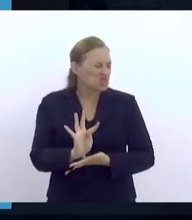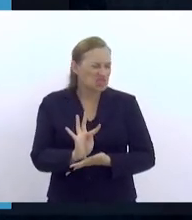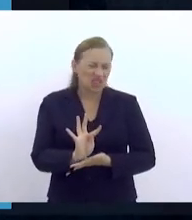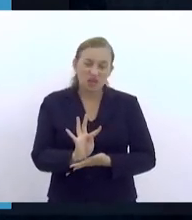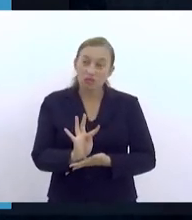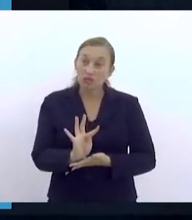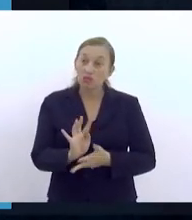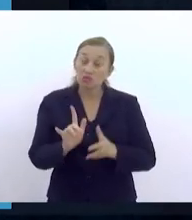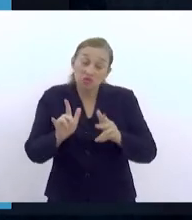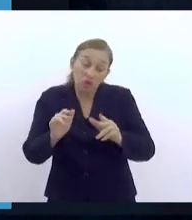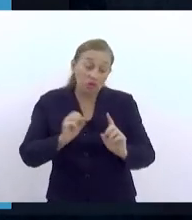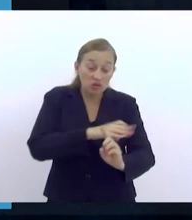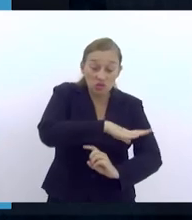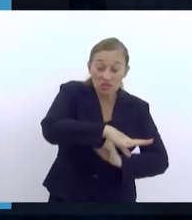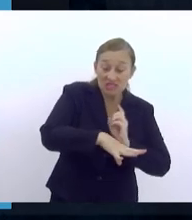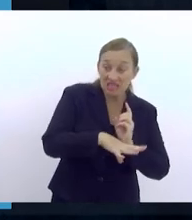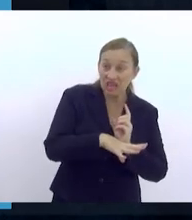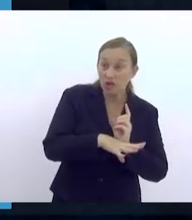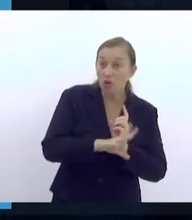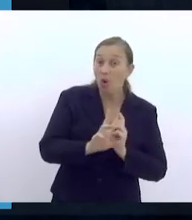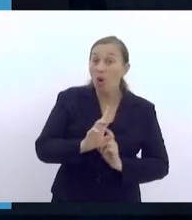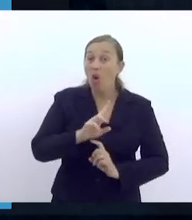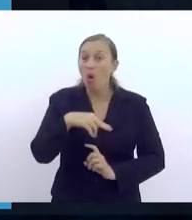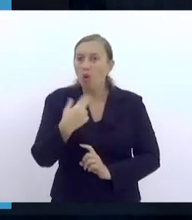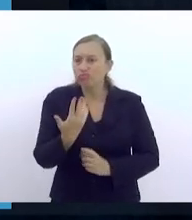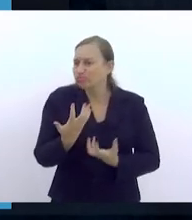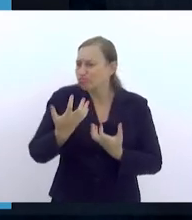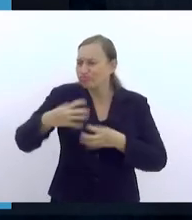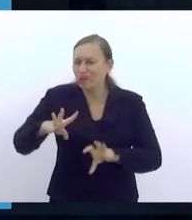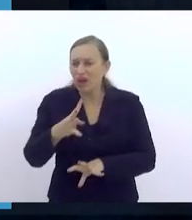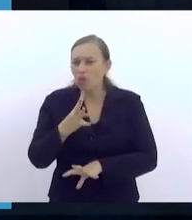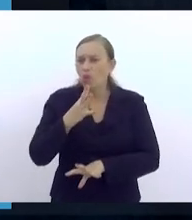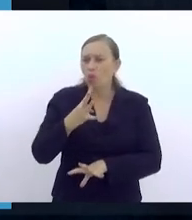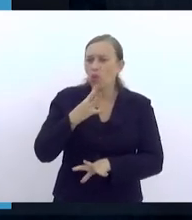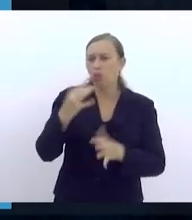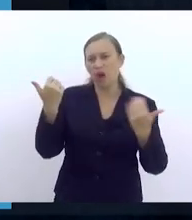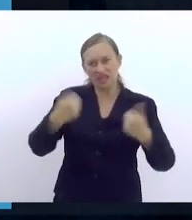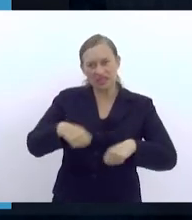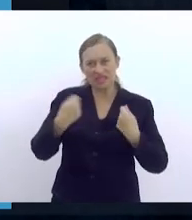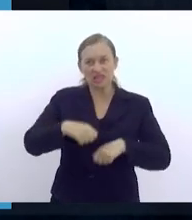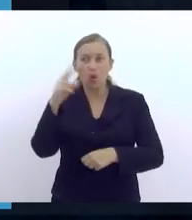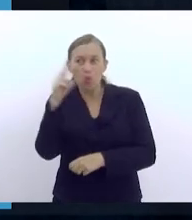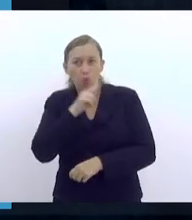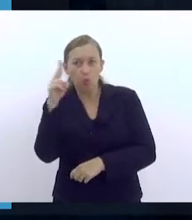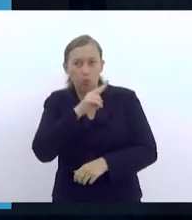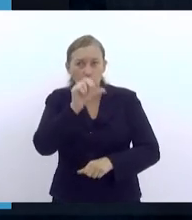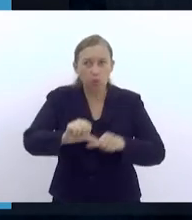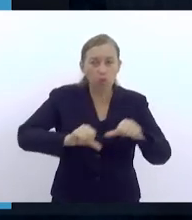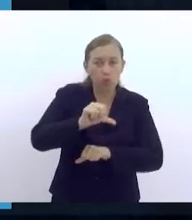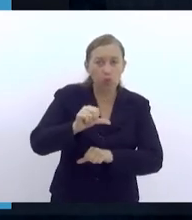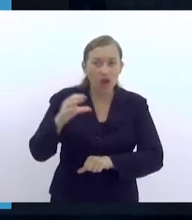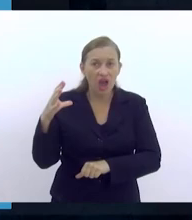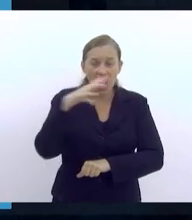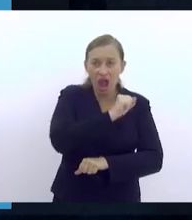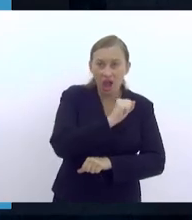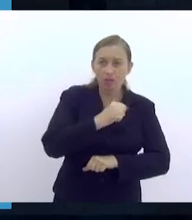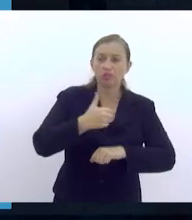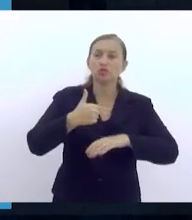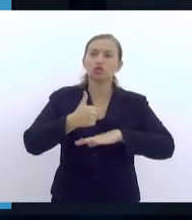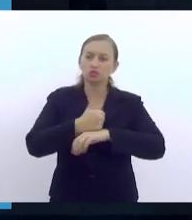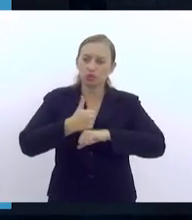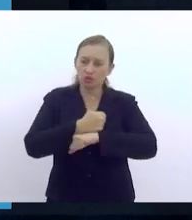sociedade, ou não reconhece a necessidade urgente de modificar as condições de trabalho desses